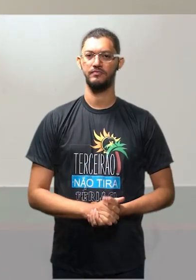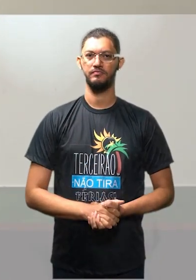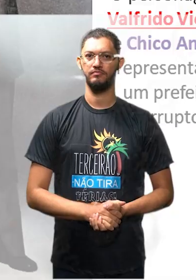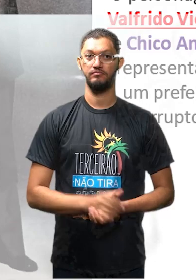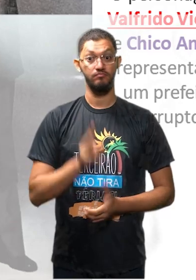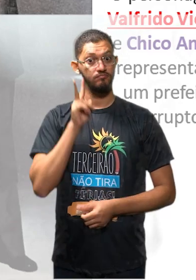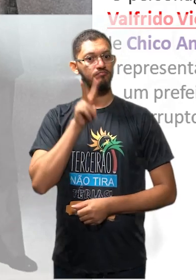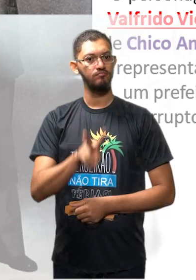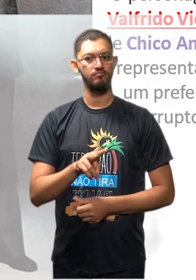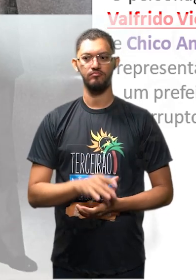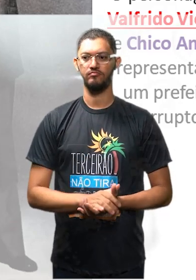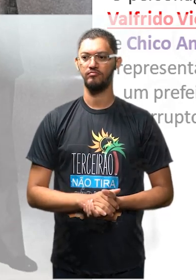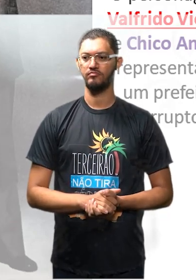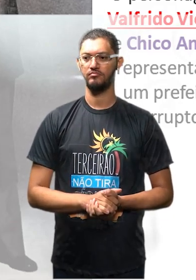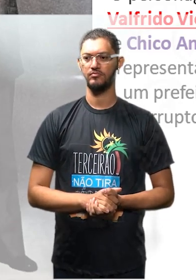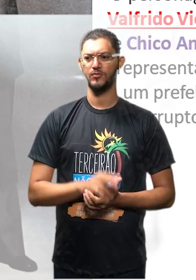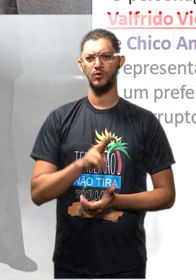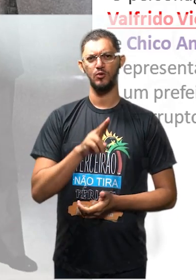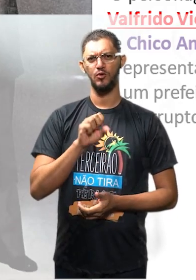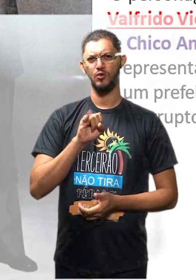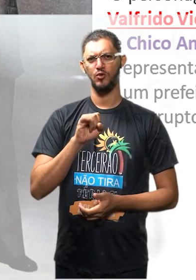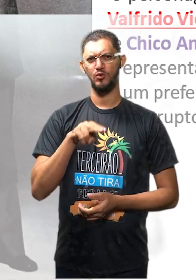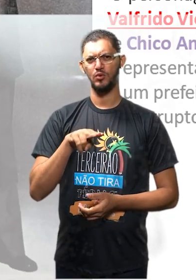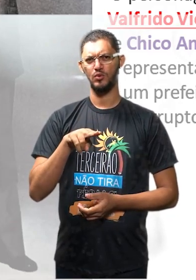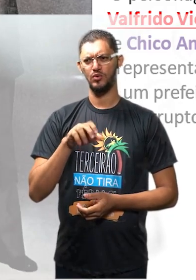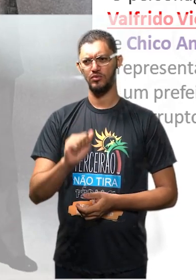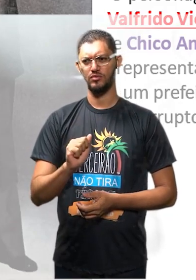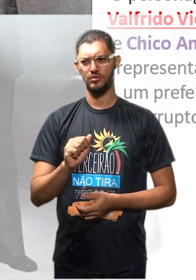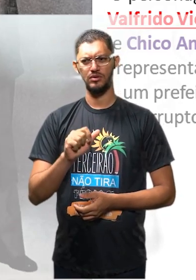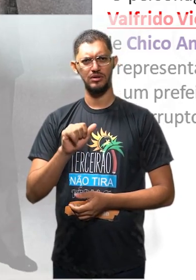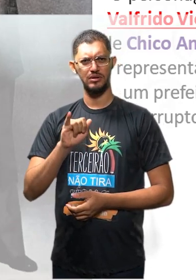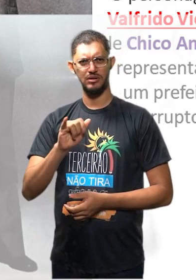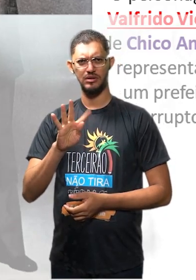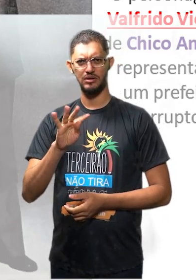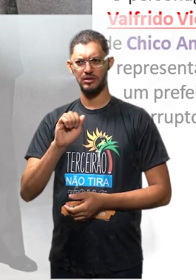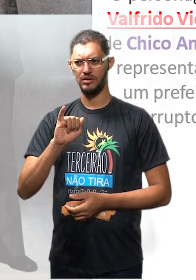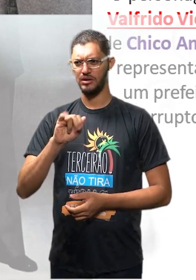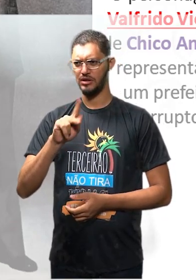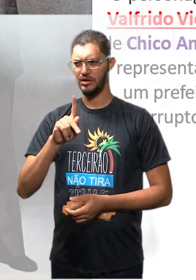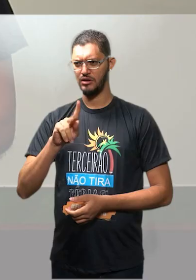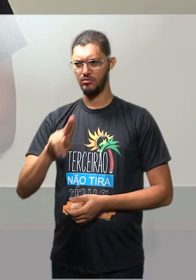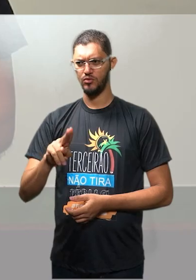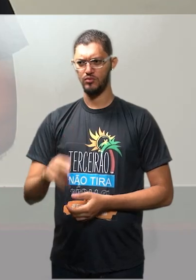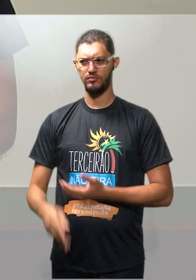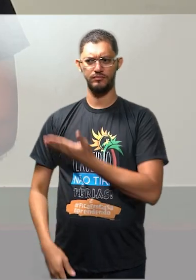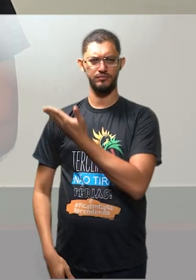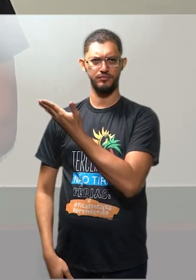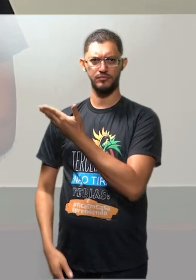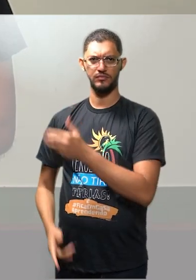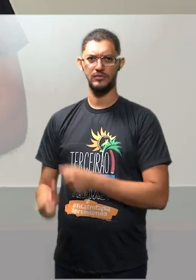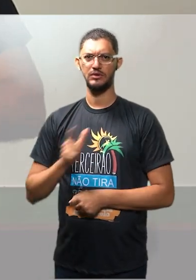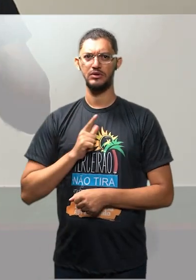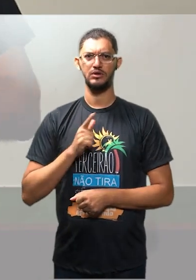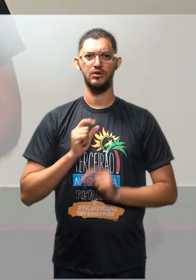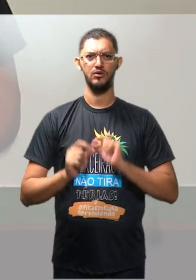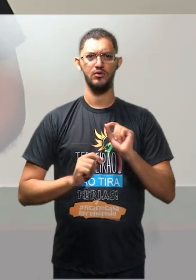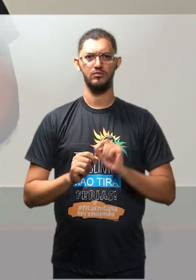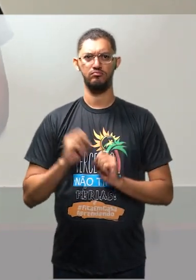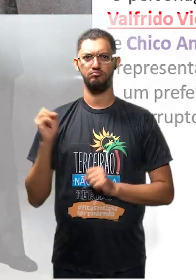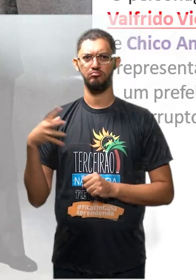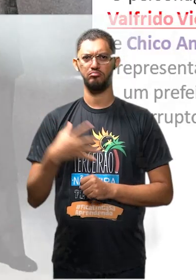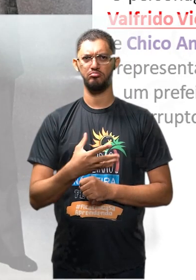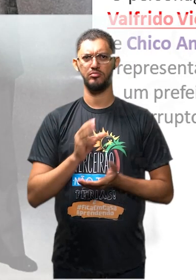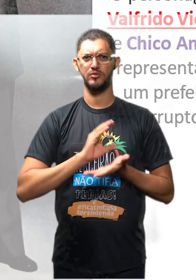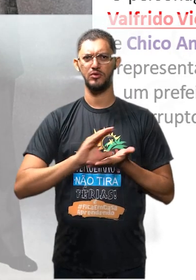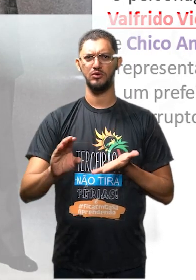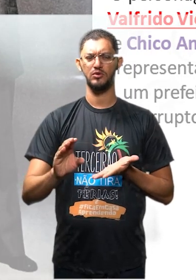Vocês verem. Usina de Itaipu. E aí, mostra na usina de Itaipu, pessoal, que nós temos o quê? O milagre econômico.